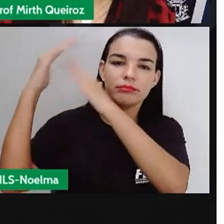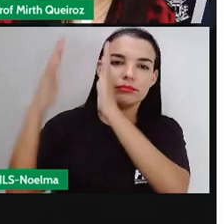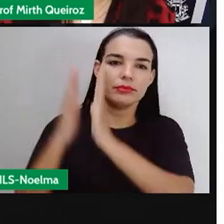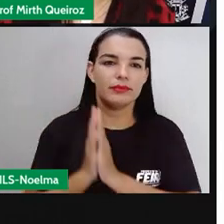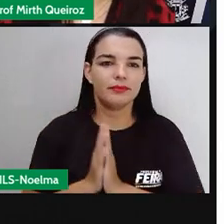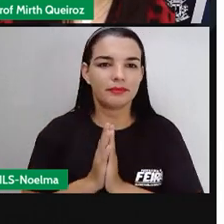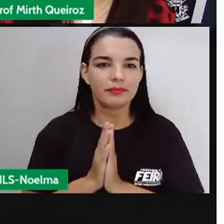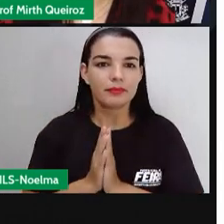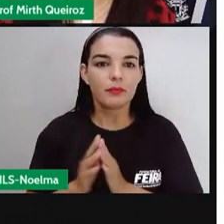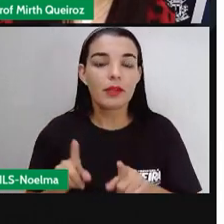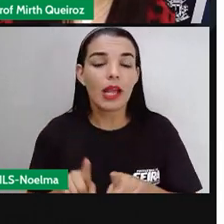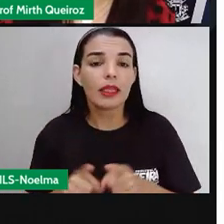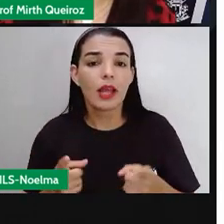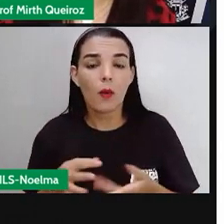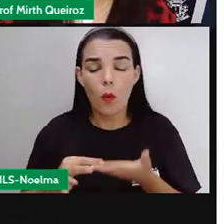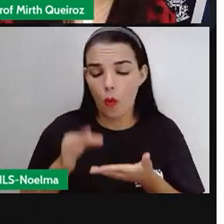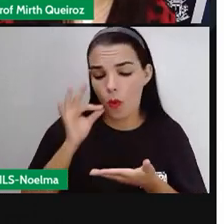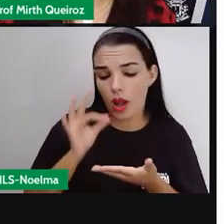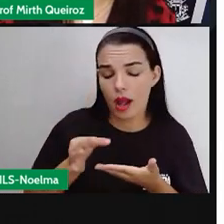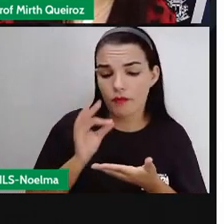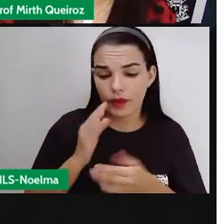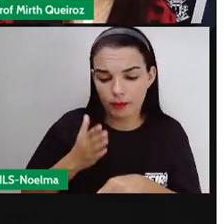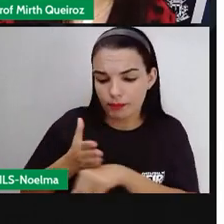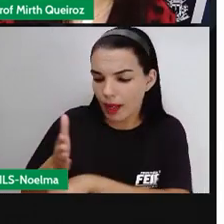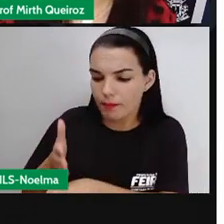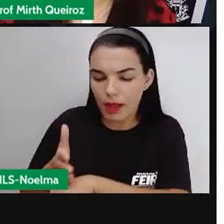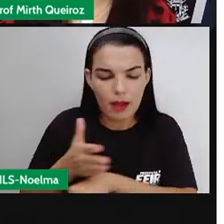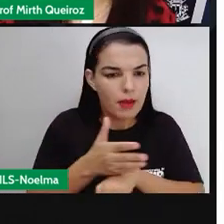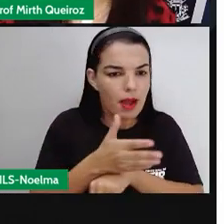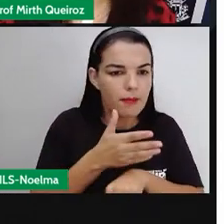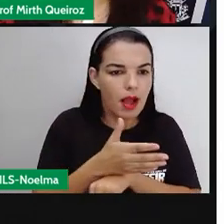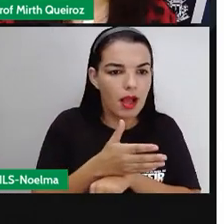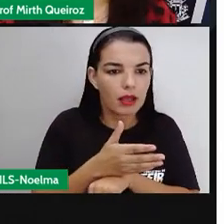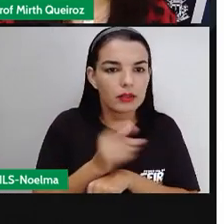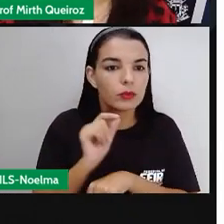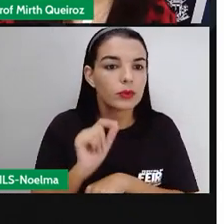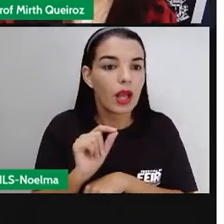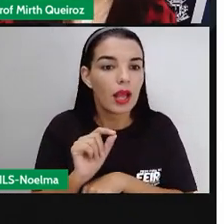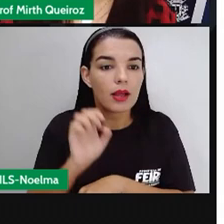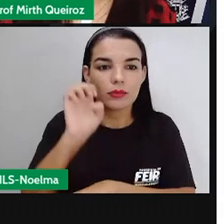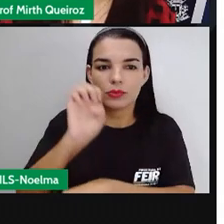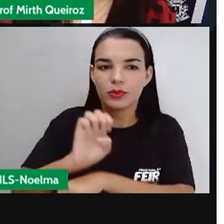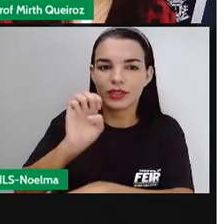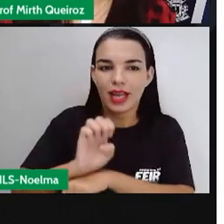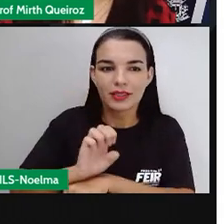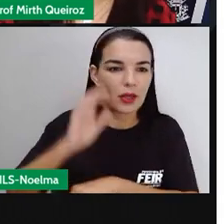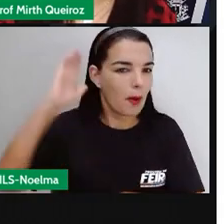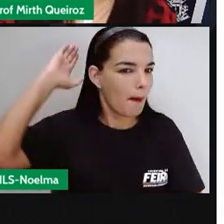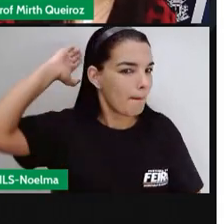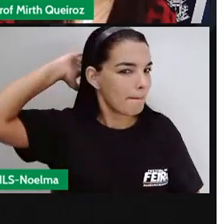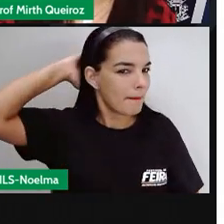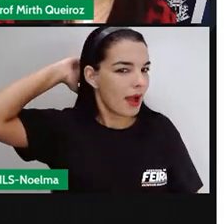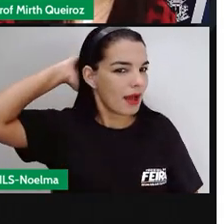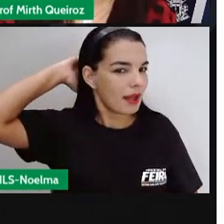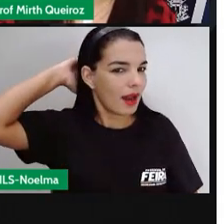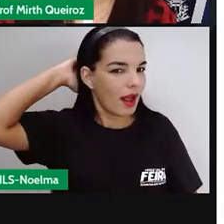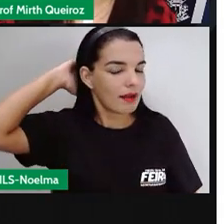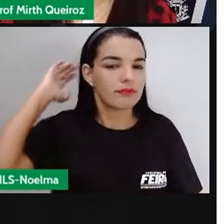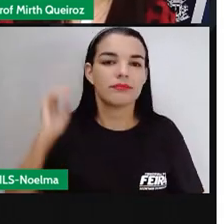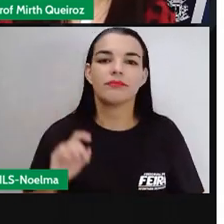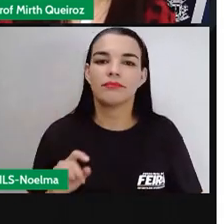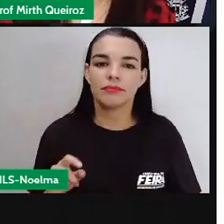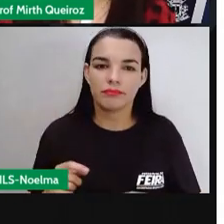A iguaria acessou o território do Brasil através do estado do Pará e, em pouco tempo, as plantações